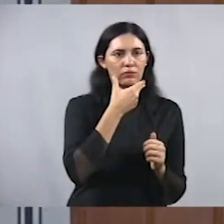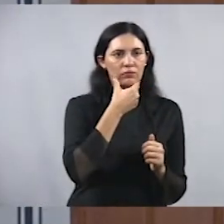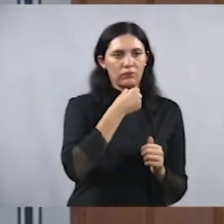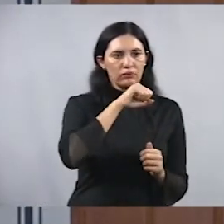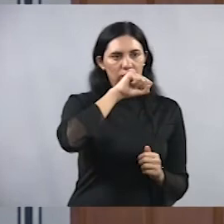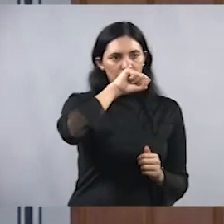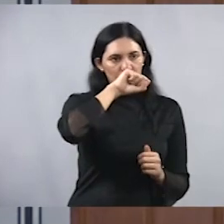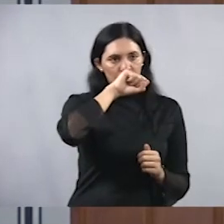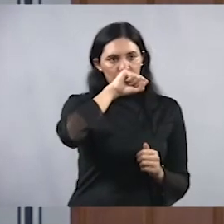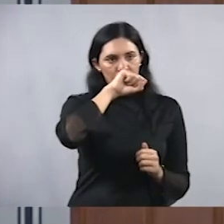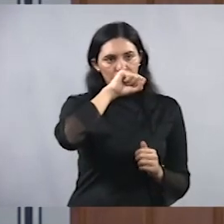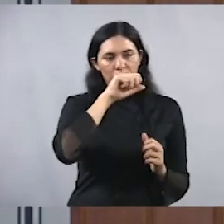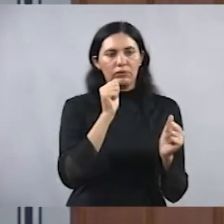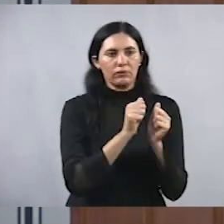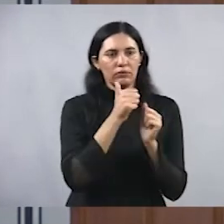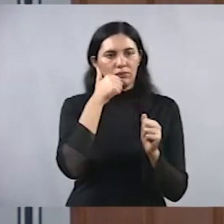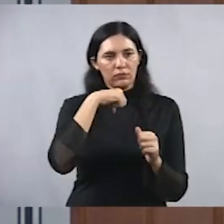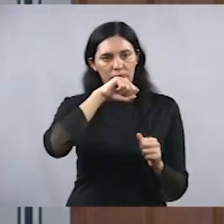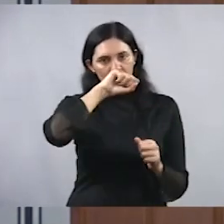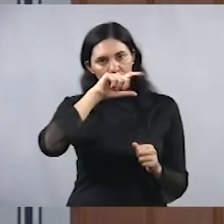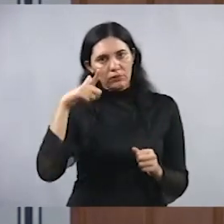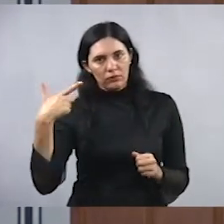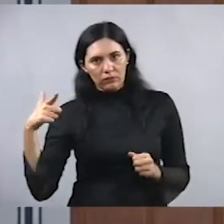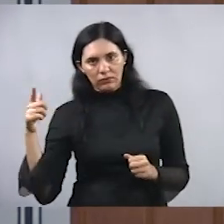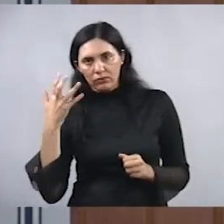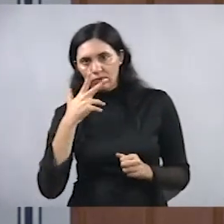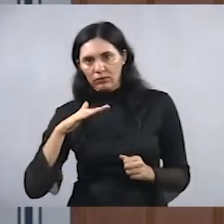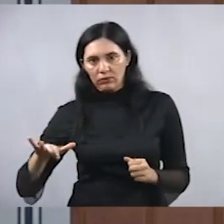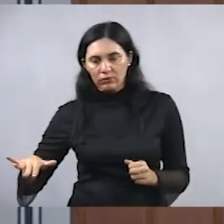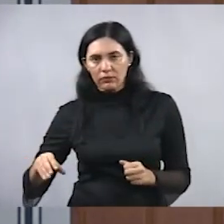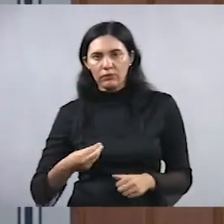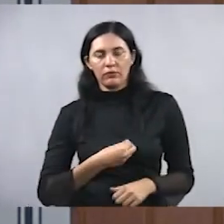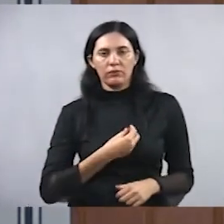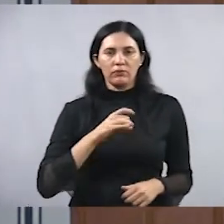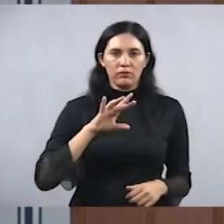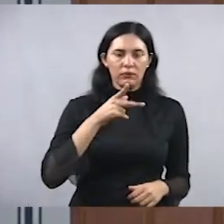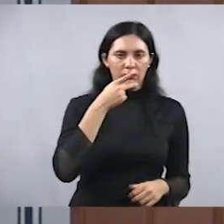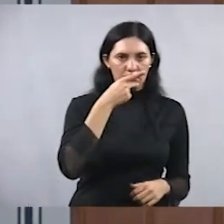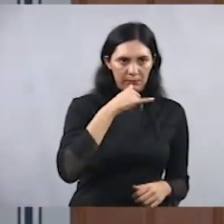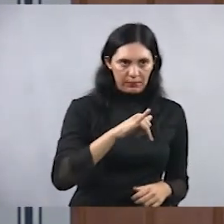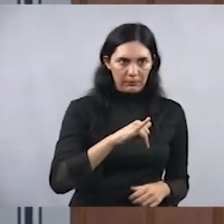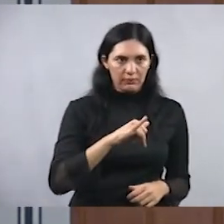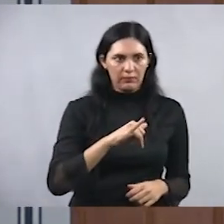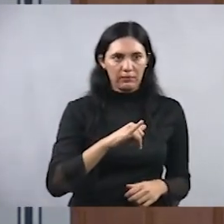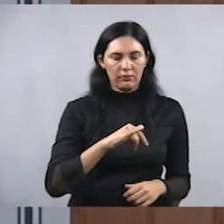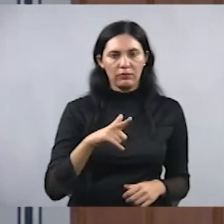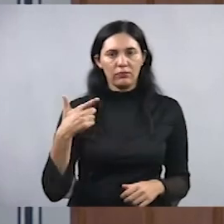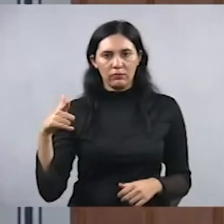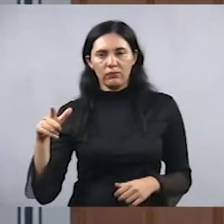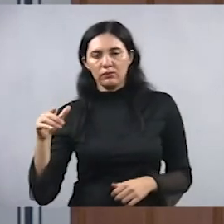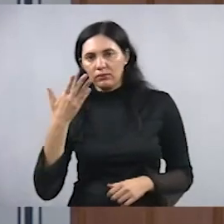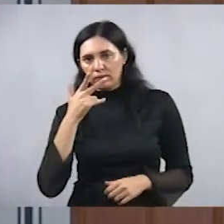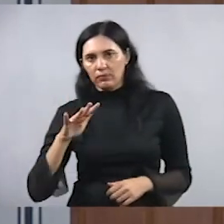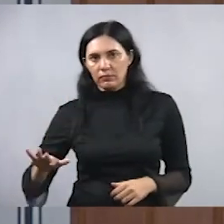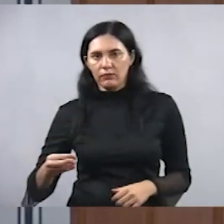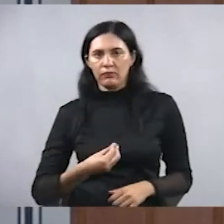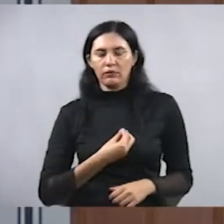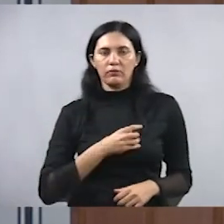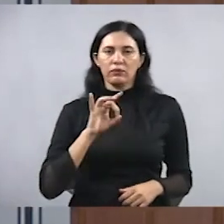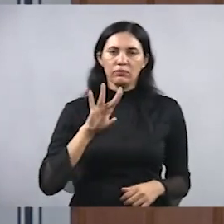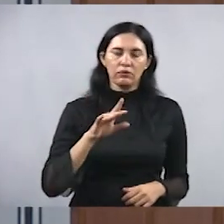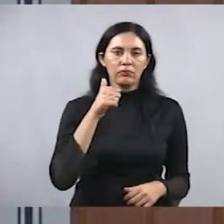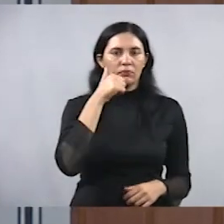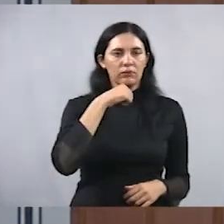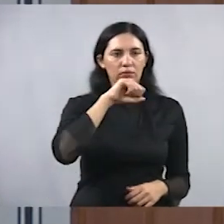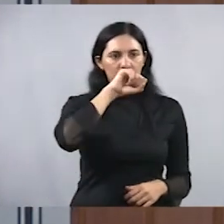representantes da educação municipal a questão da utilização de livros sobre religião afro-brasileira, gênero e sexualidade